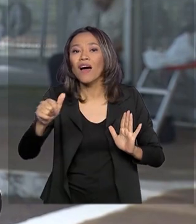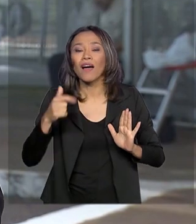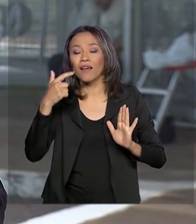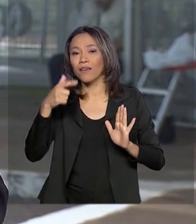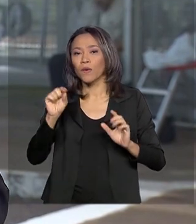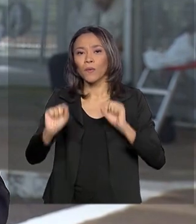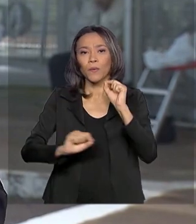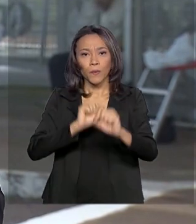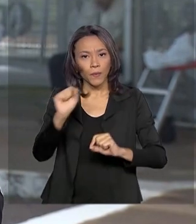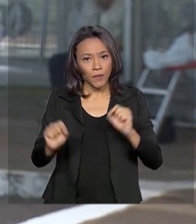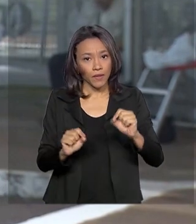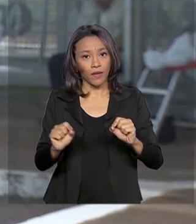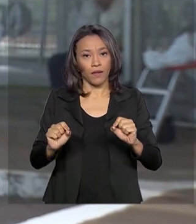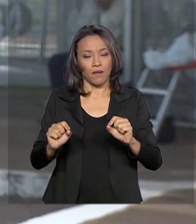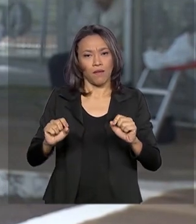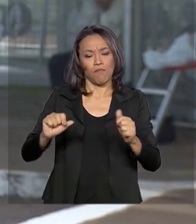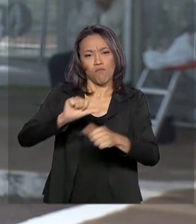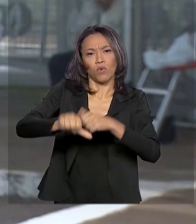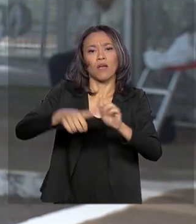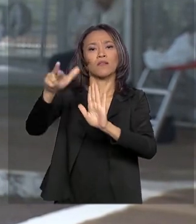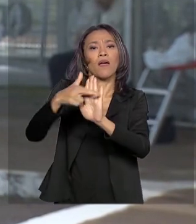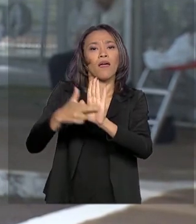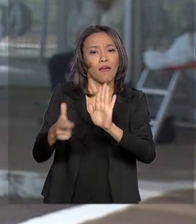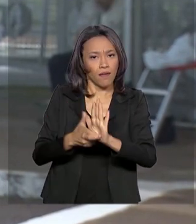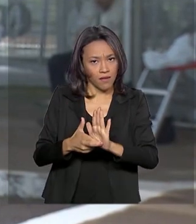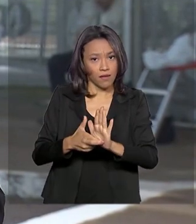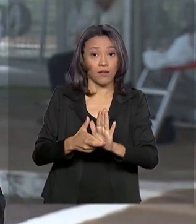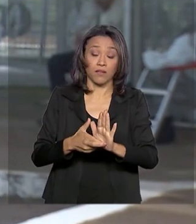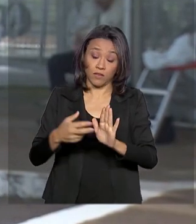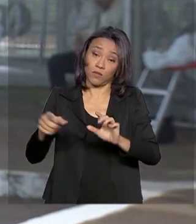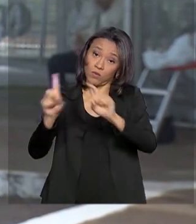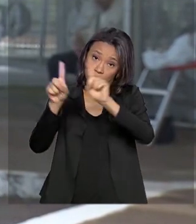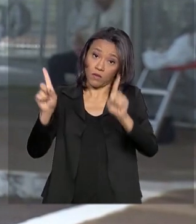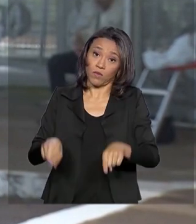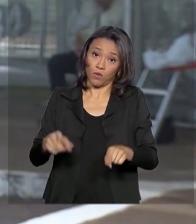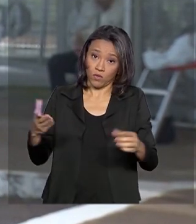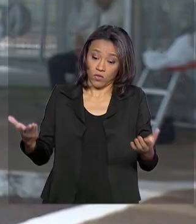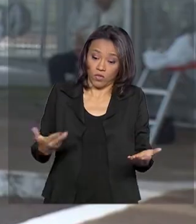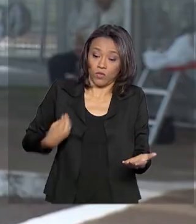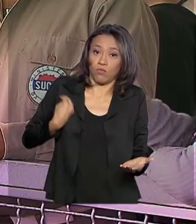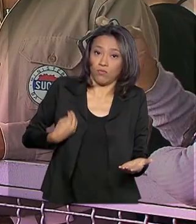servidores, com as regras que regem os atuais servidores públicos. Vamos ouvir o que ele disse.